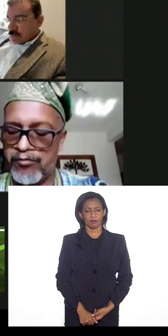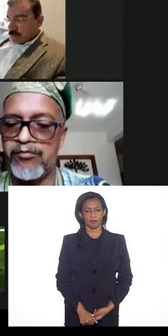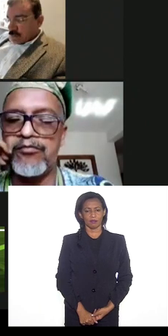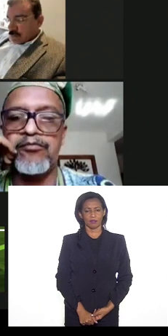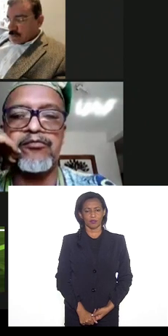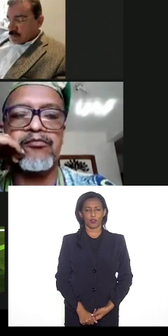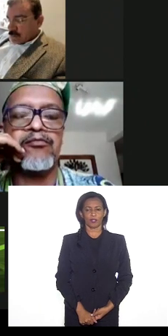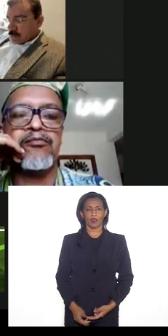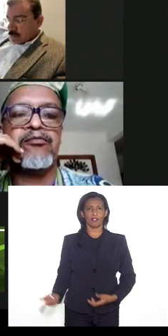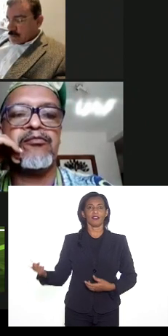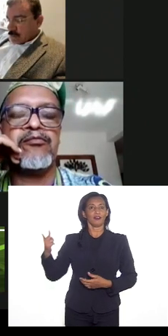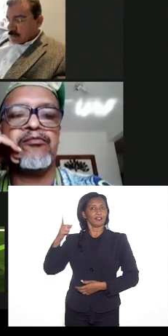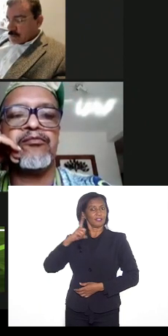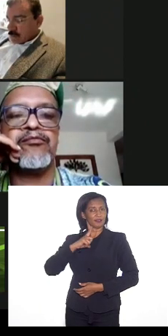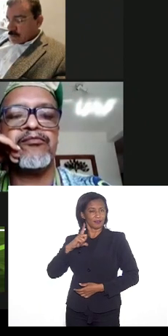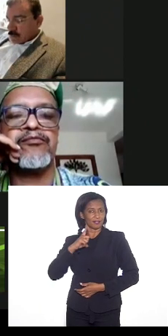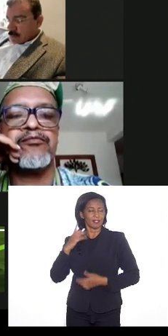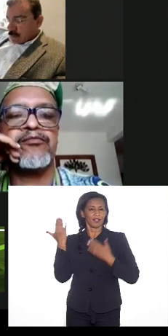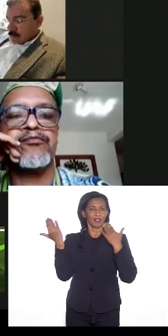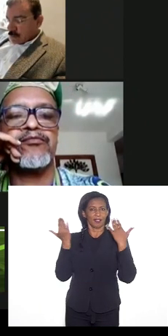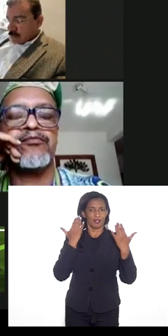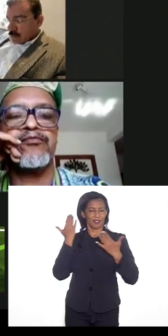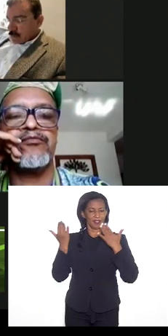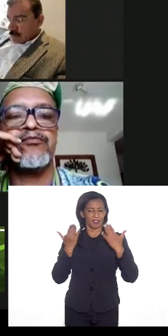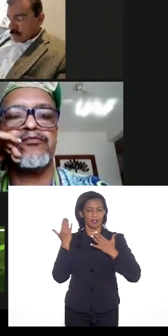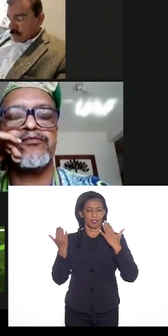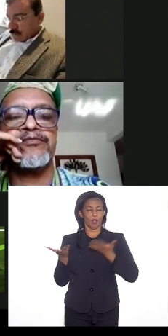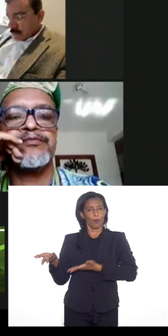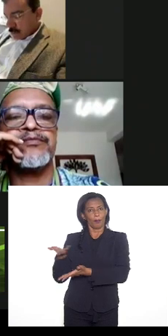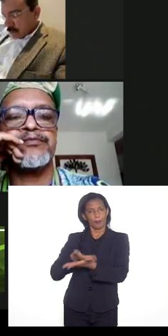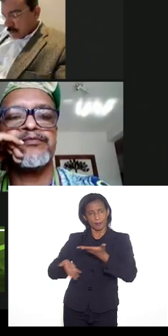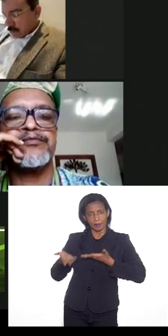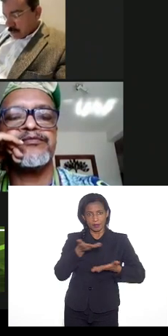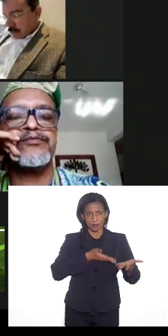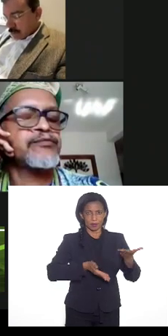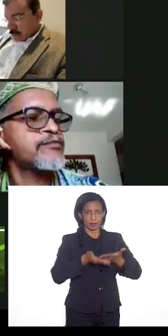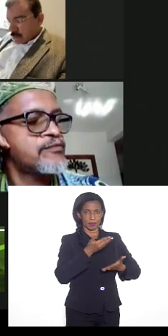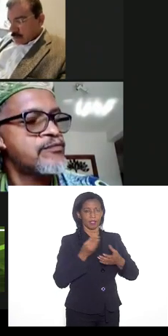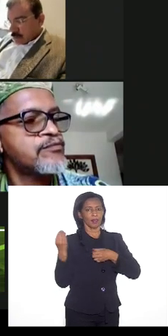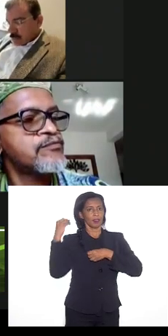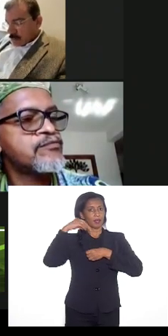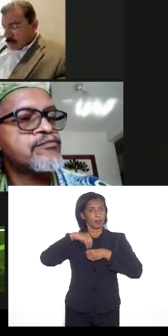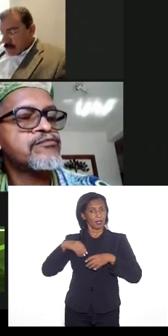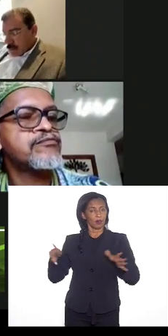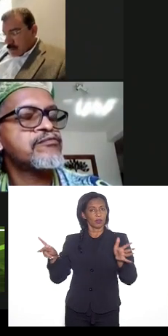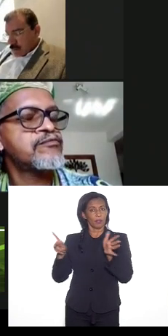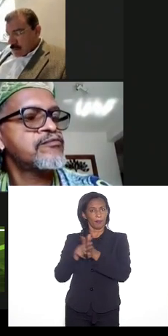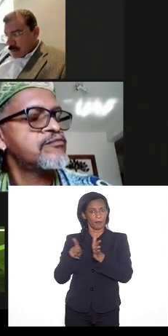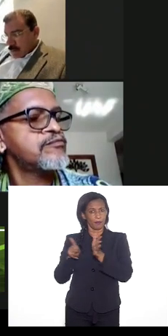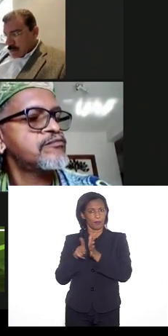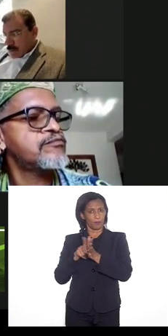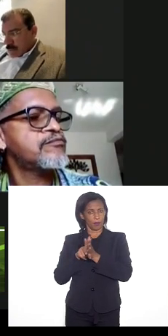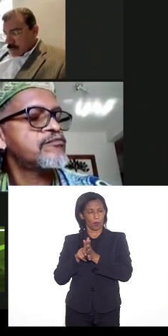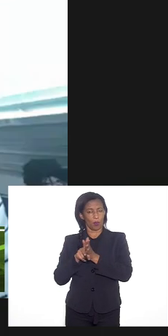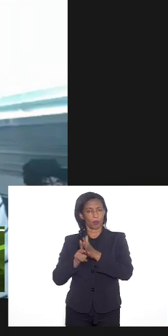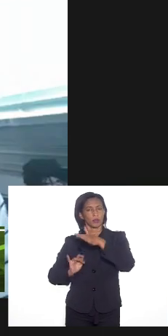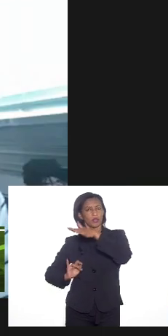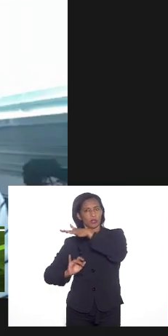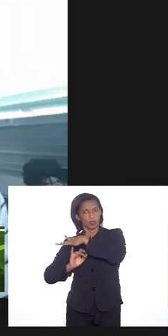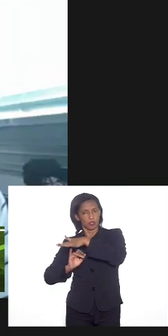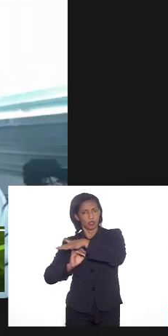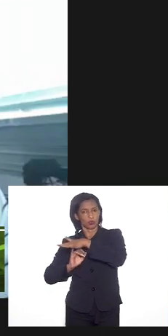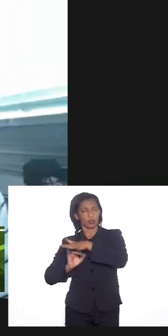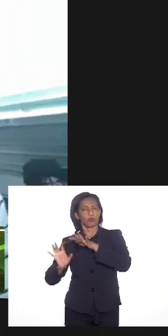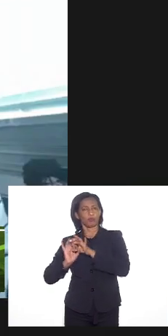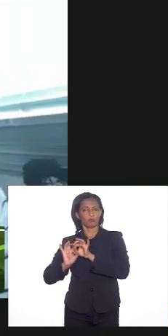tem relação com a participação dentro da própria das próprias unidades de privação de